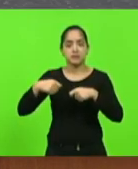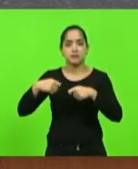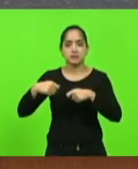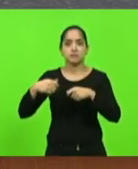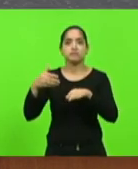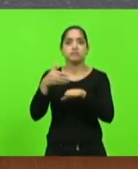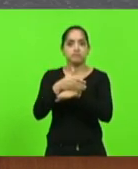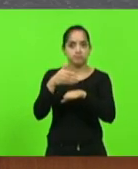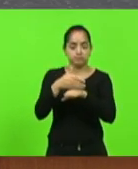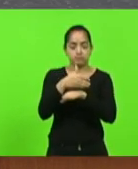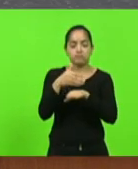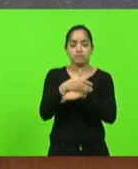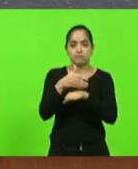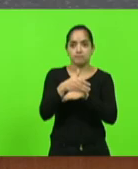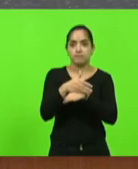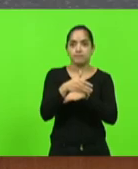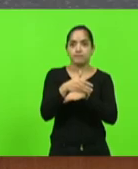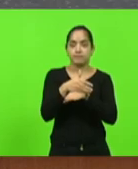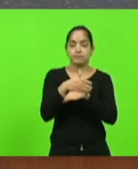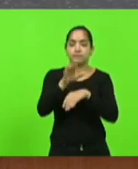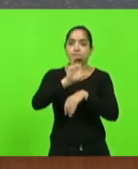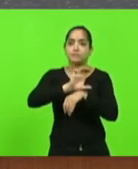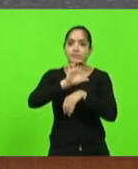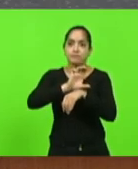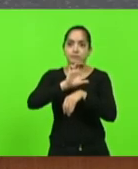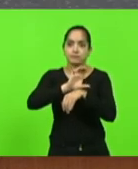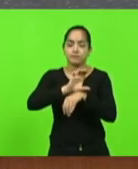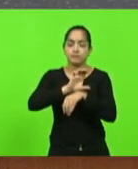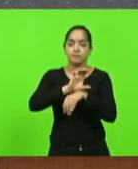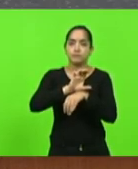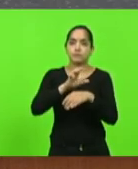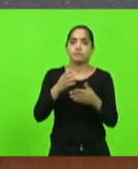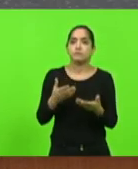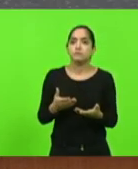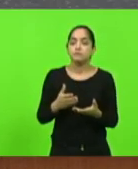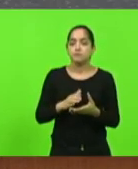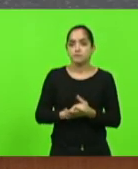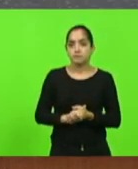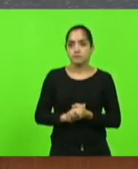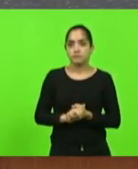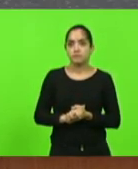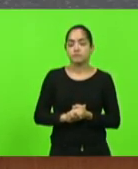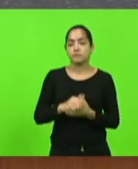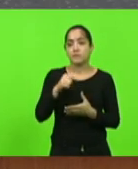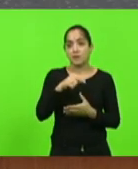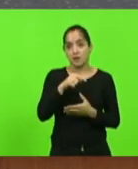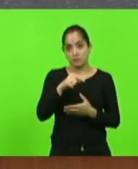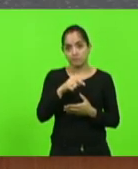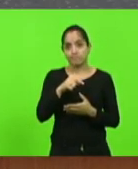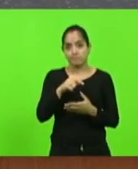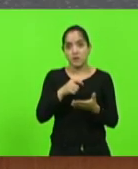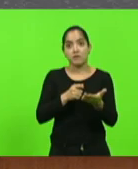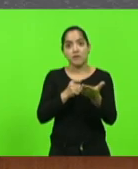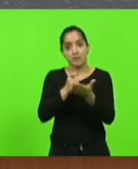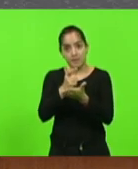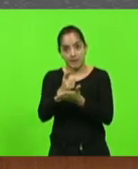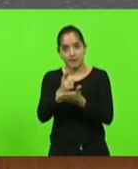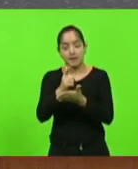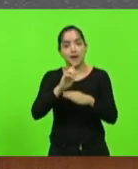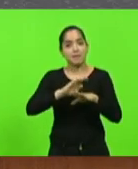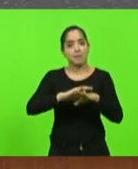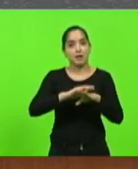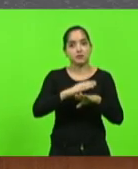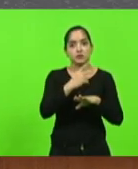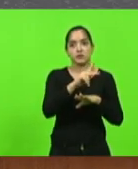também sim do Estado e obviamente que o agricultor também pagará a sua parte mas ele não